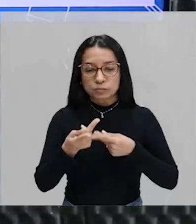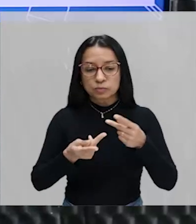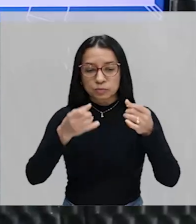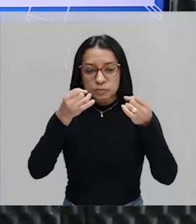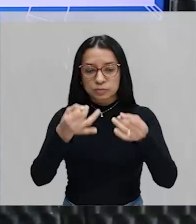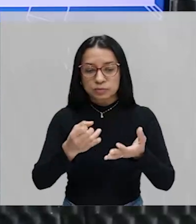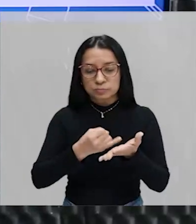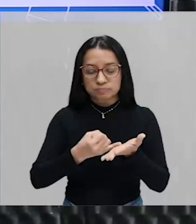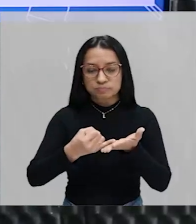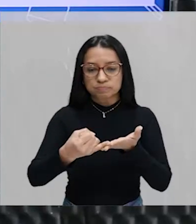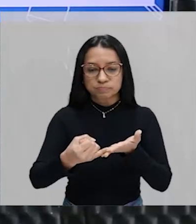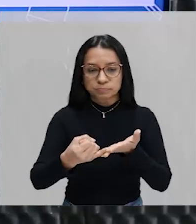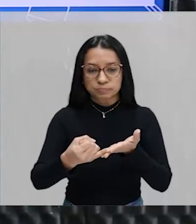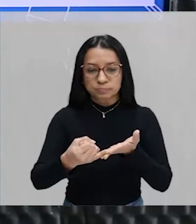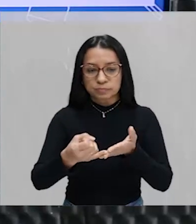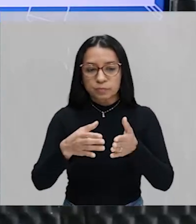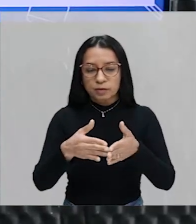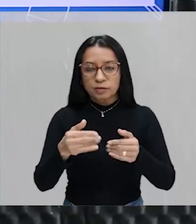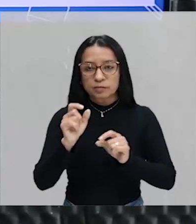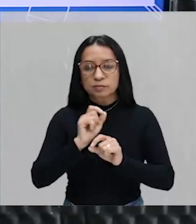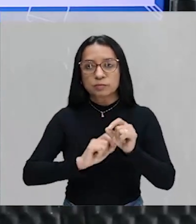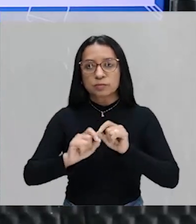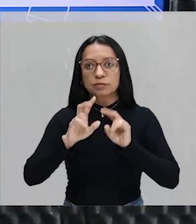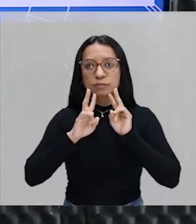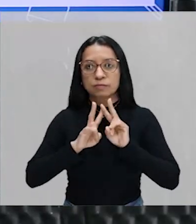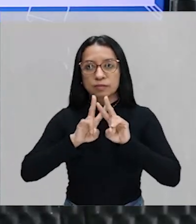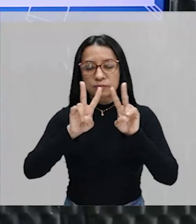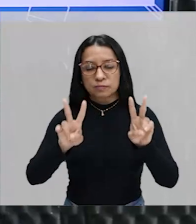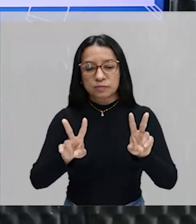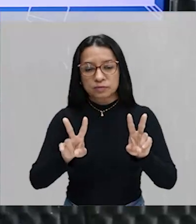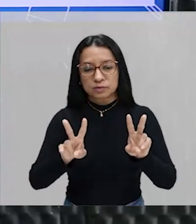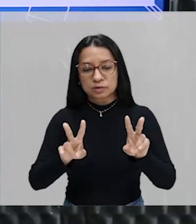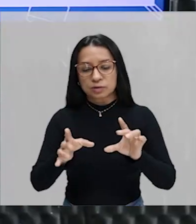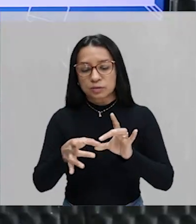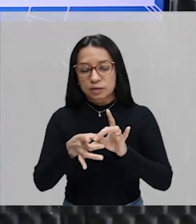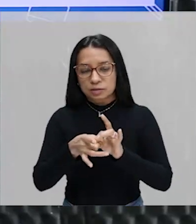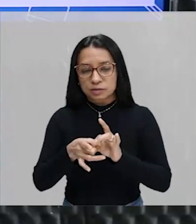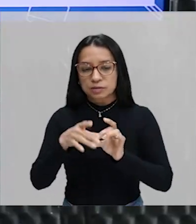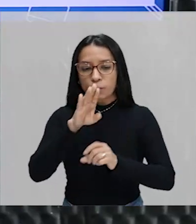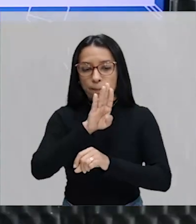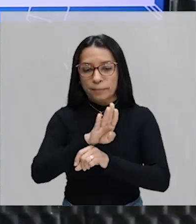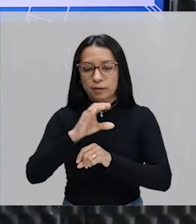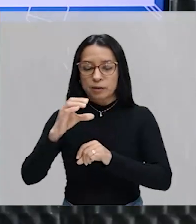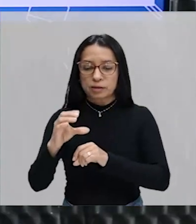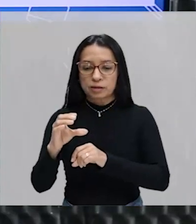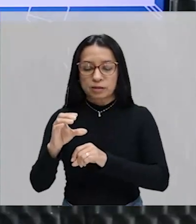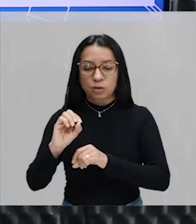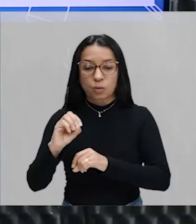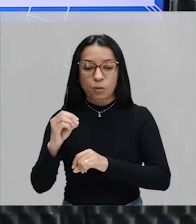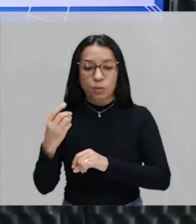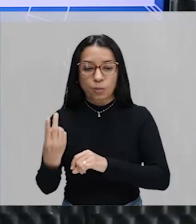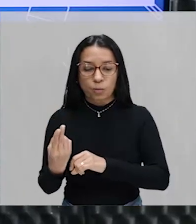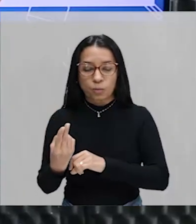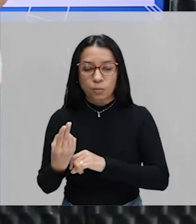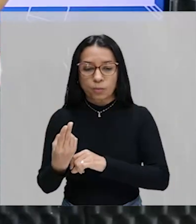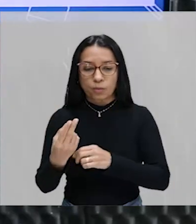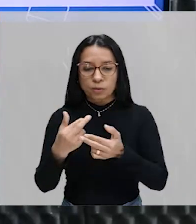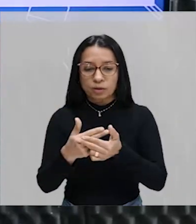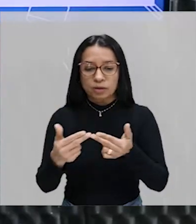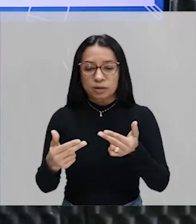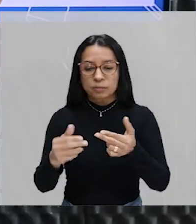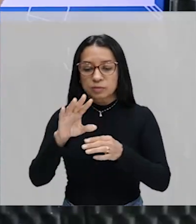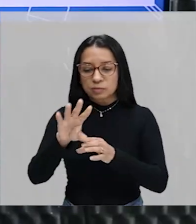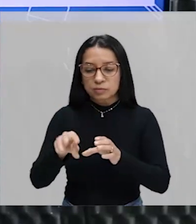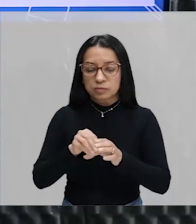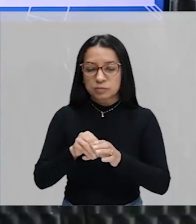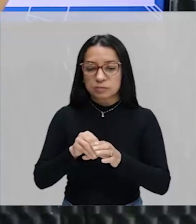inicialmente, eu peço que você olhe, né, para a interseção entre B e C. Ou seja, o elemento ou os elementos que